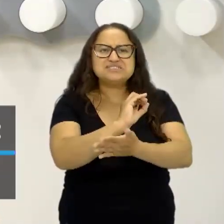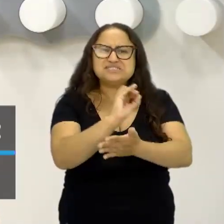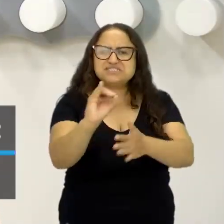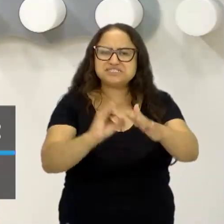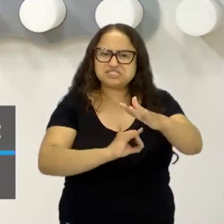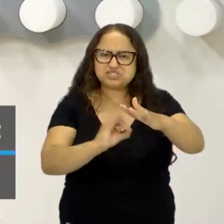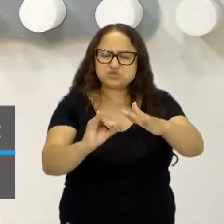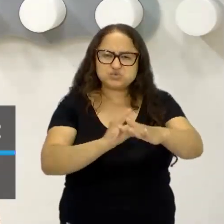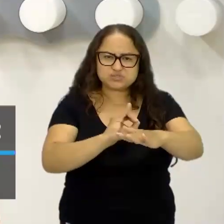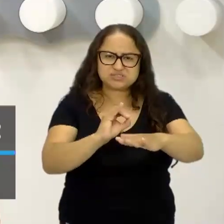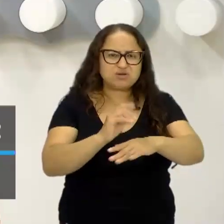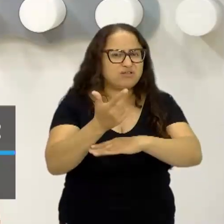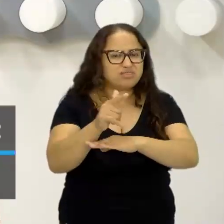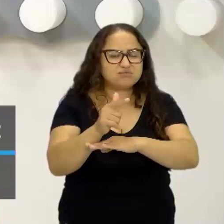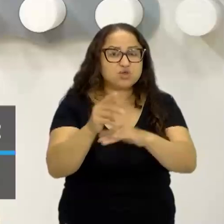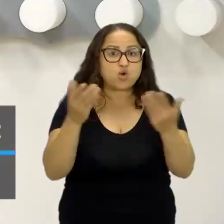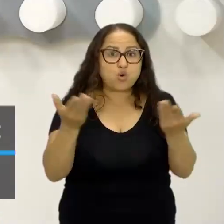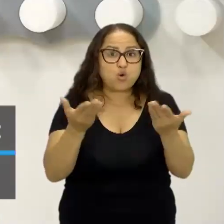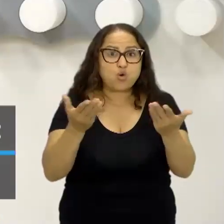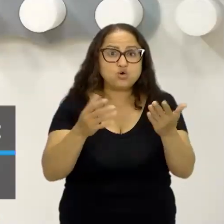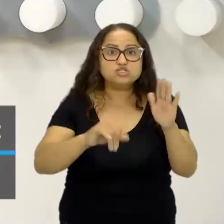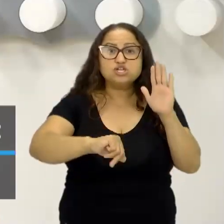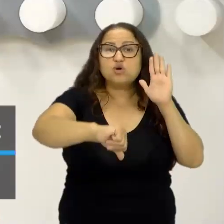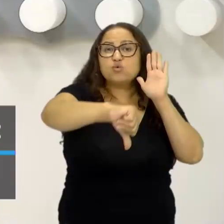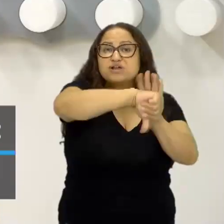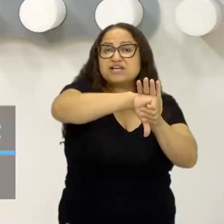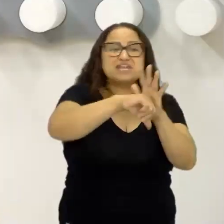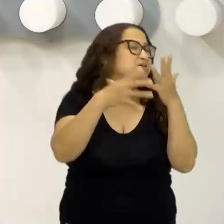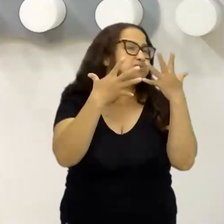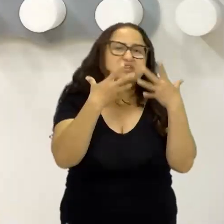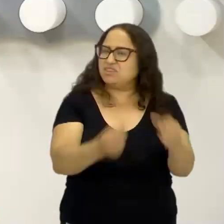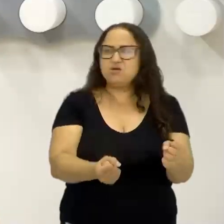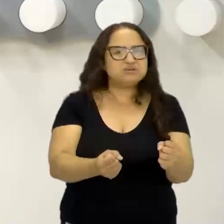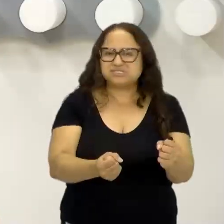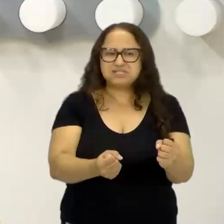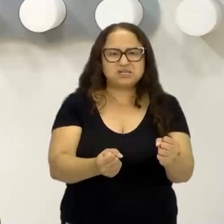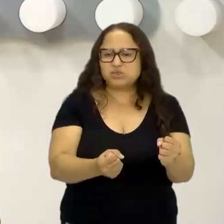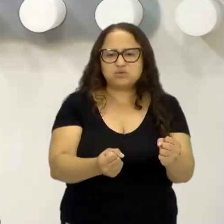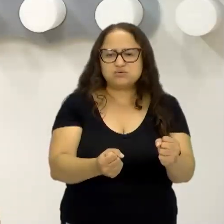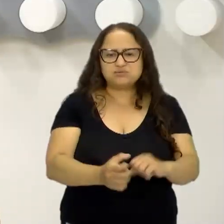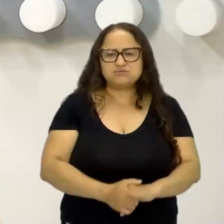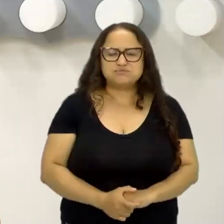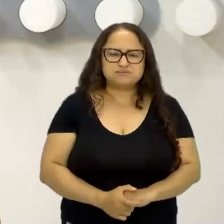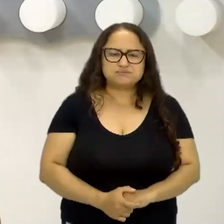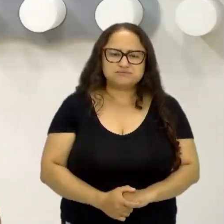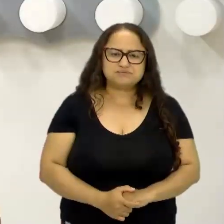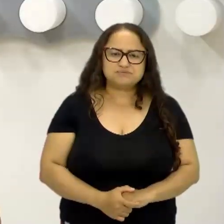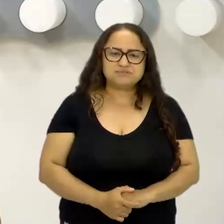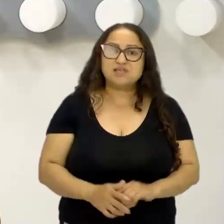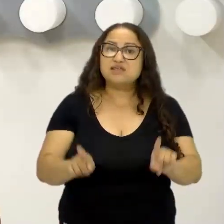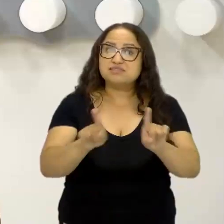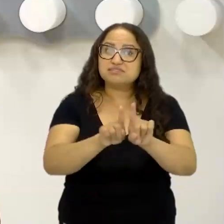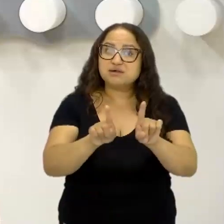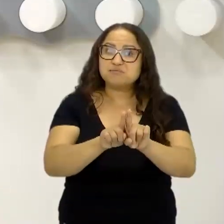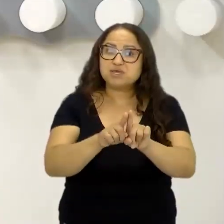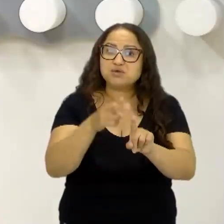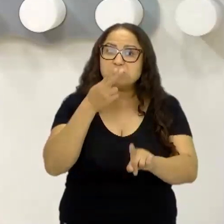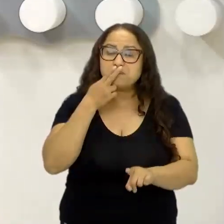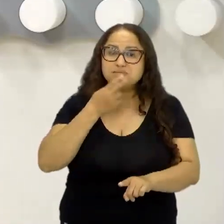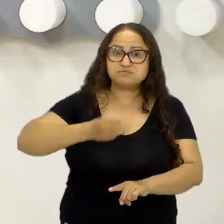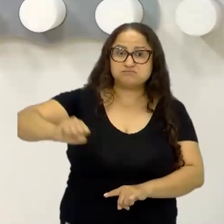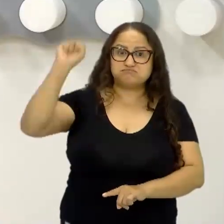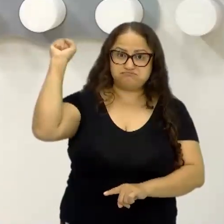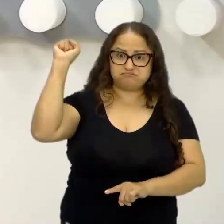compreendida como um crime inadmissível, não é? Assim como o nazismo, ele teve um